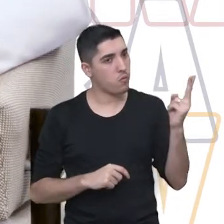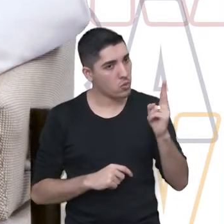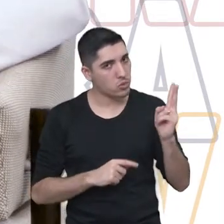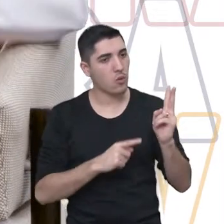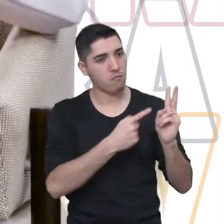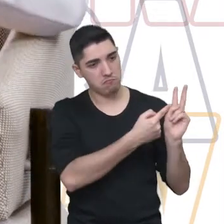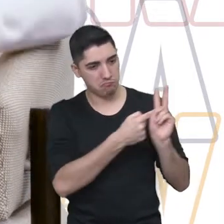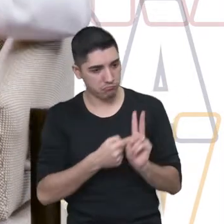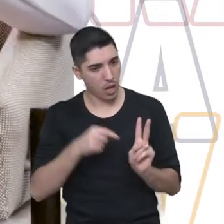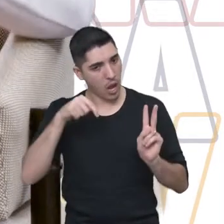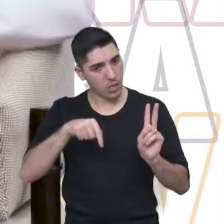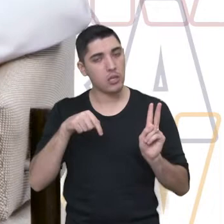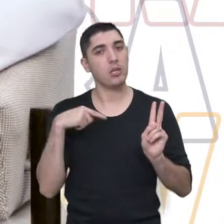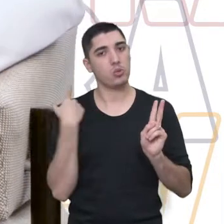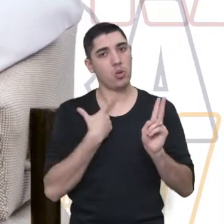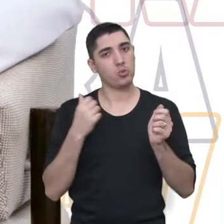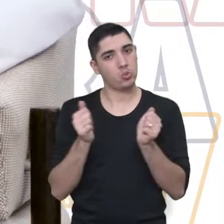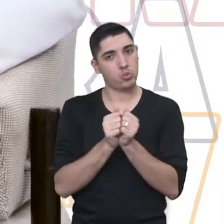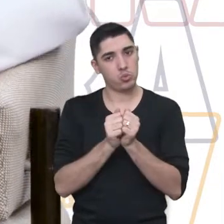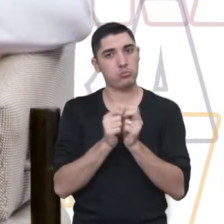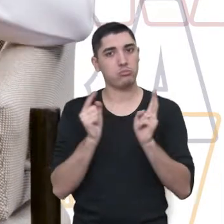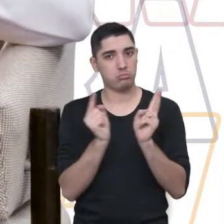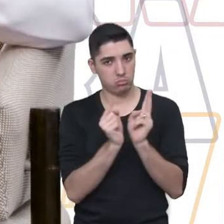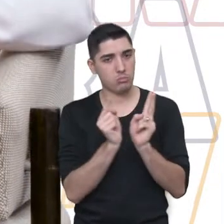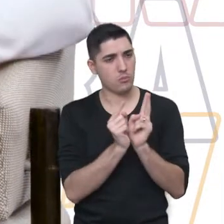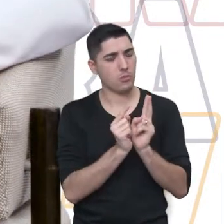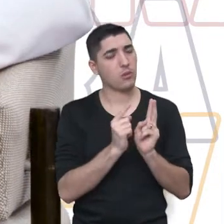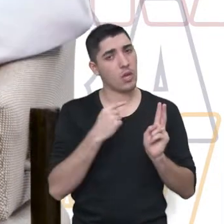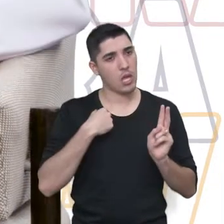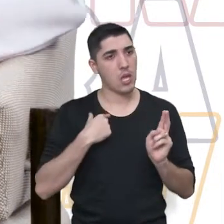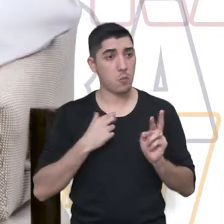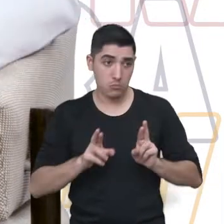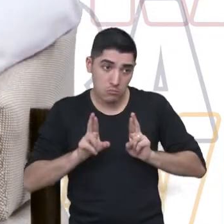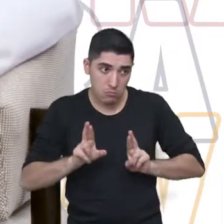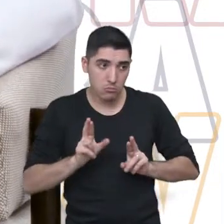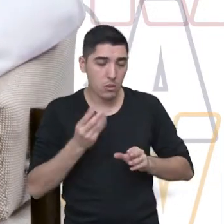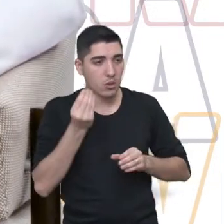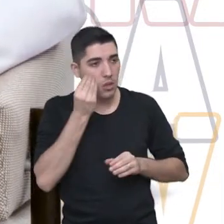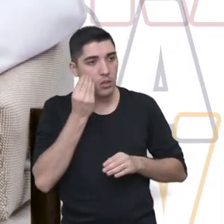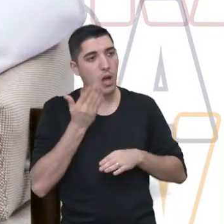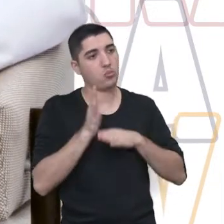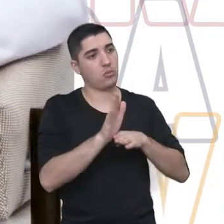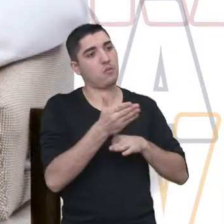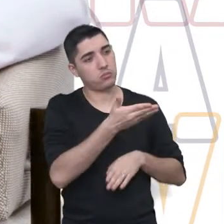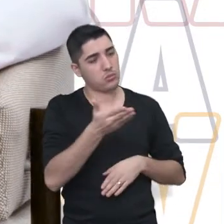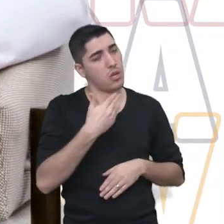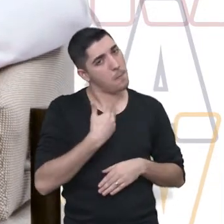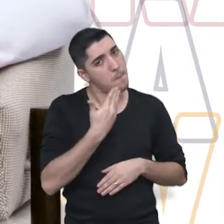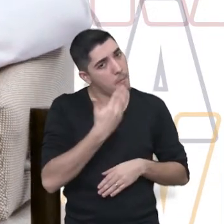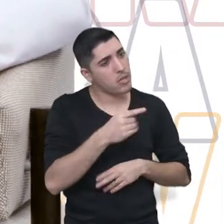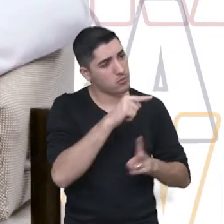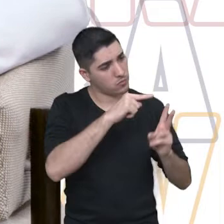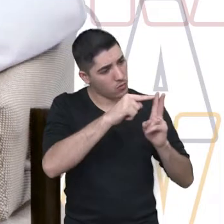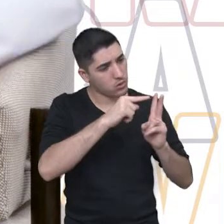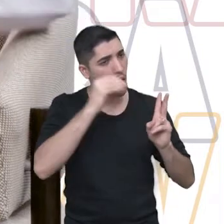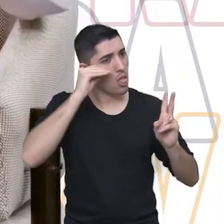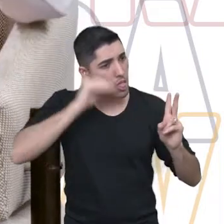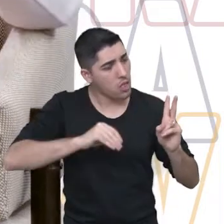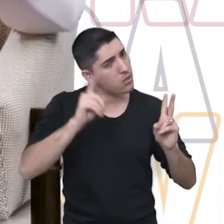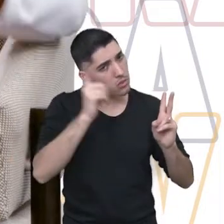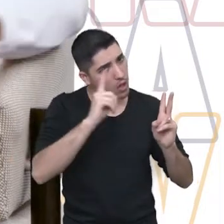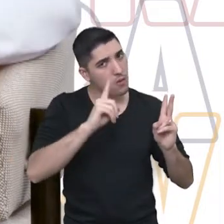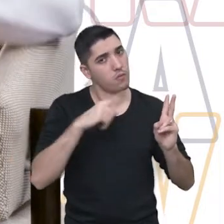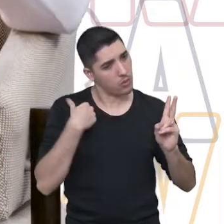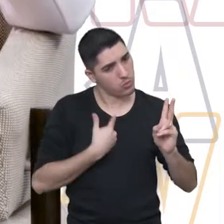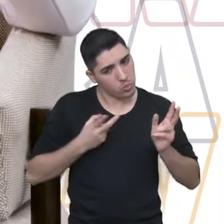oportunidade, não desistiram, vieram até aqui. Eu espero poder realmente ajudar a vocês. Vou pedir que vocês não desistam, vão